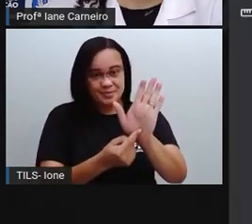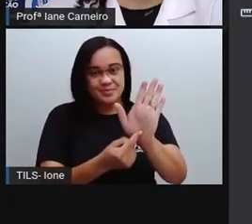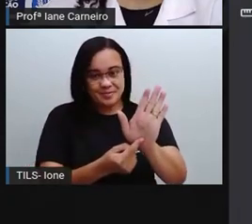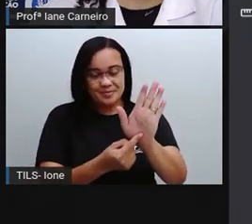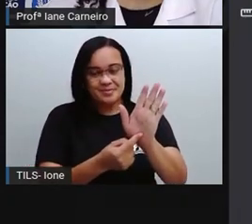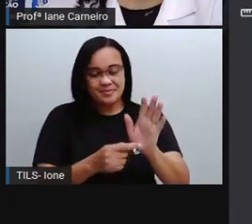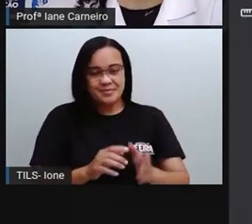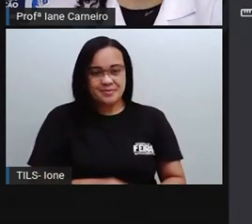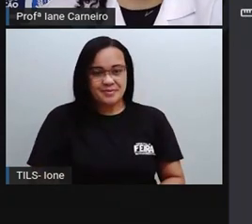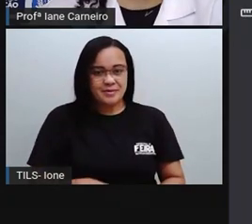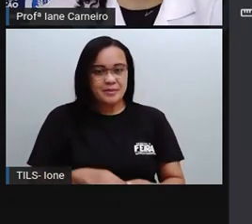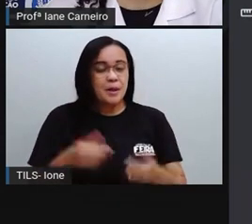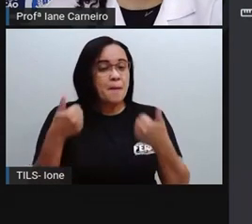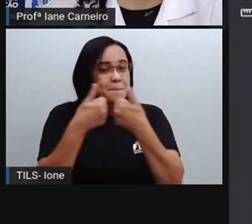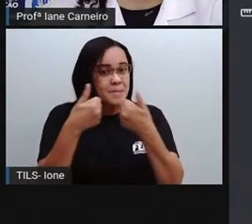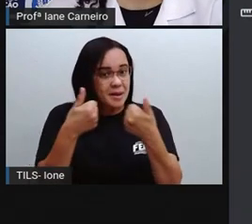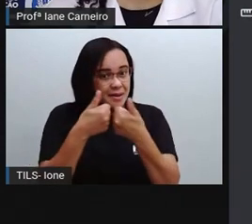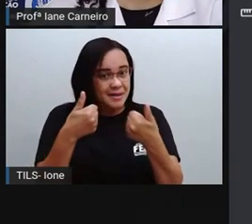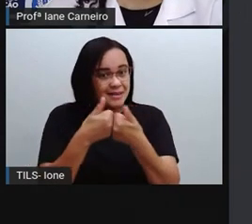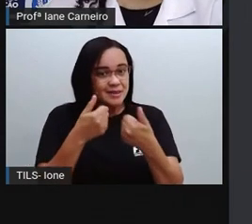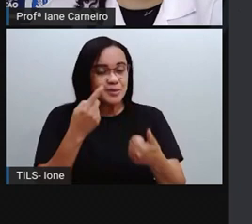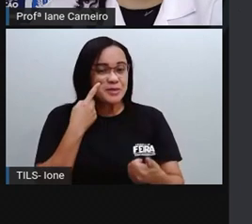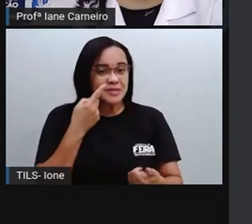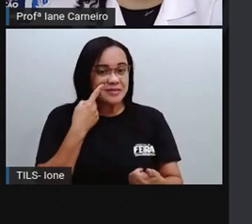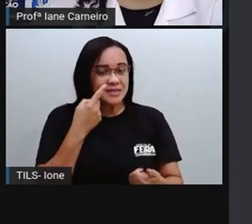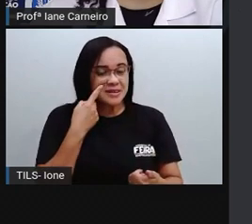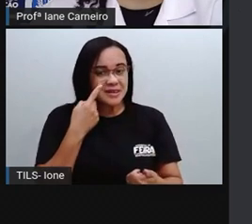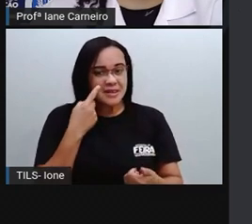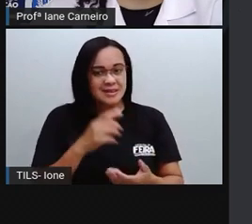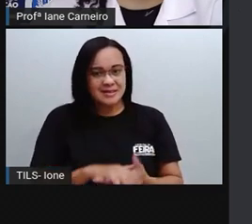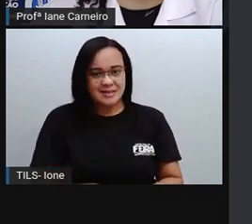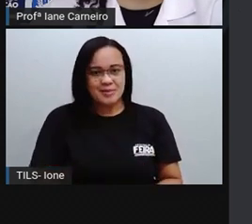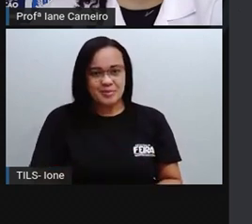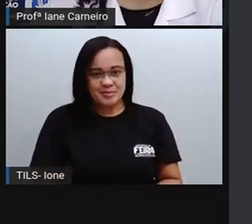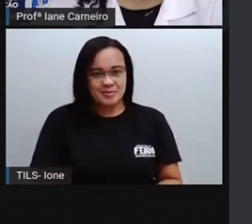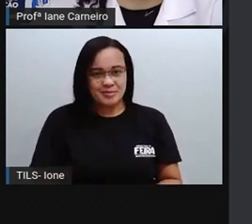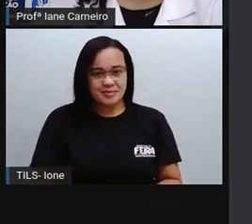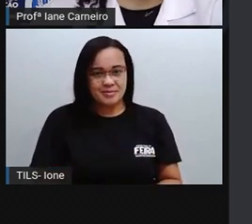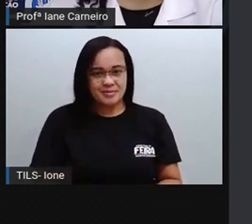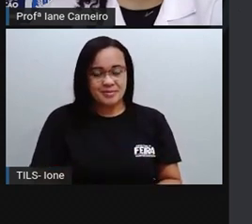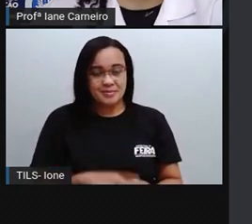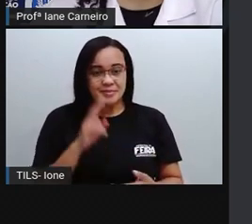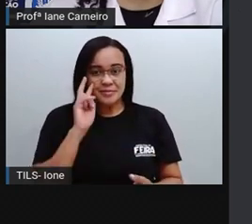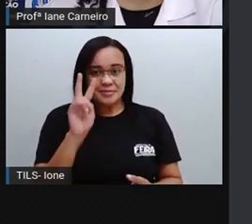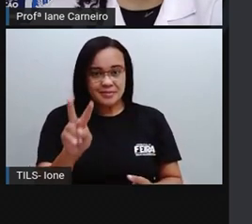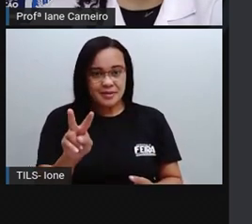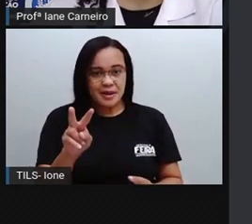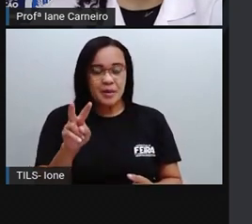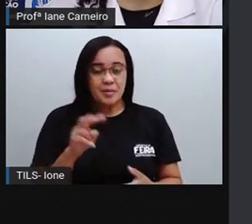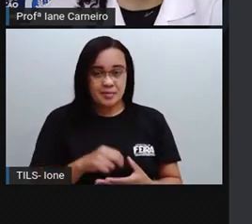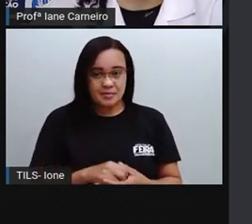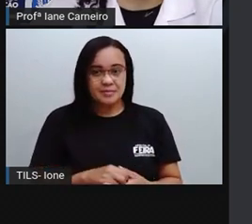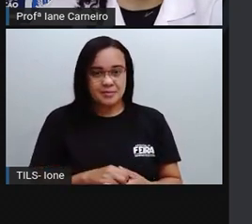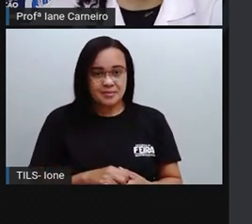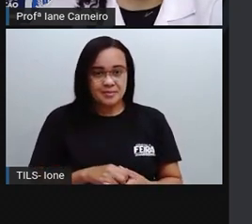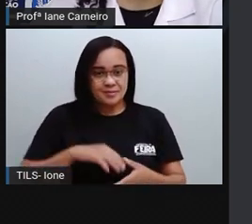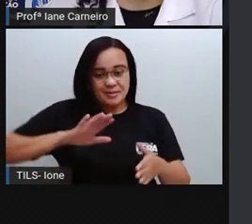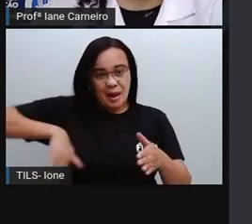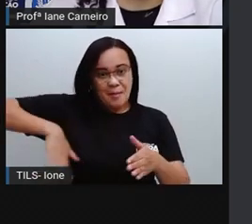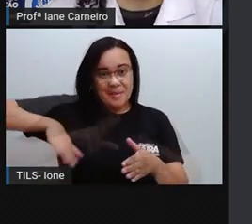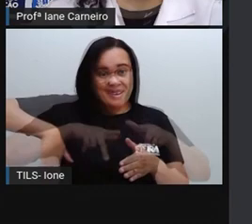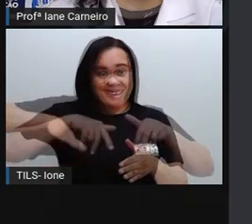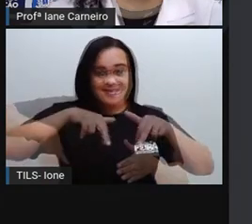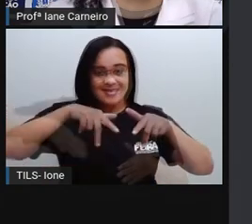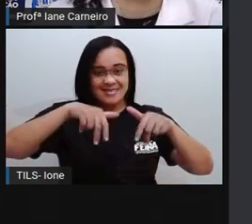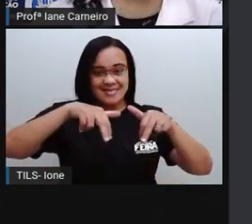A gente ir lá mais perto, vê, ó. Vou clicar aqui no bonequinho pra ver se aparece. Aqui. Vou botar aqui, bem aqui na beira da praia. Deixa eu ver.